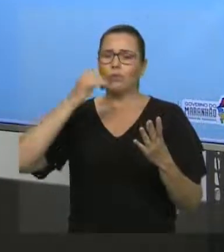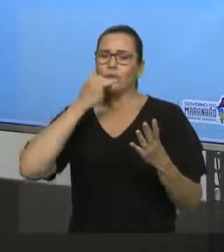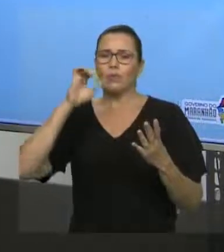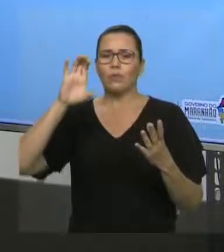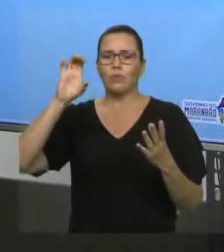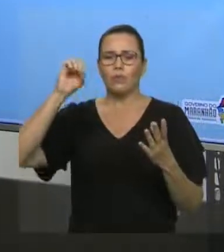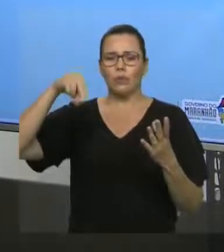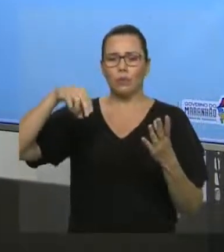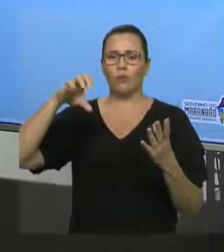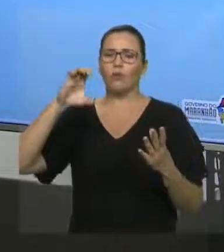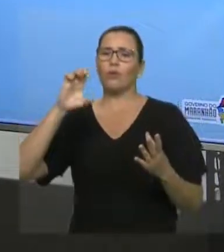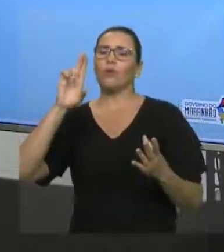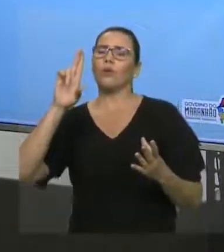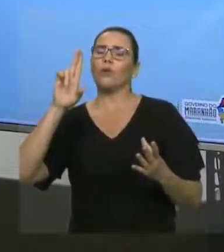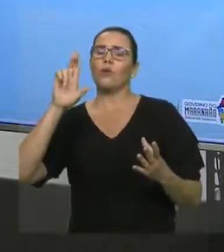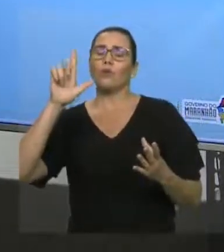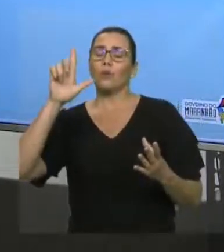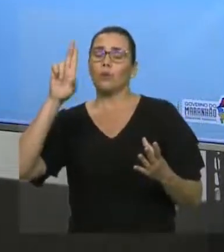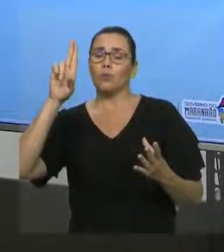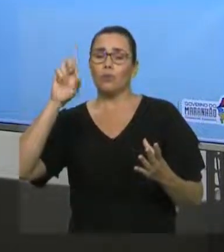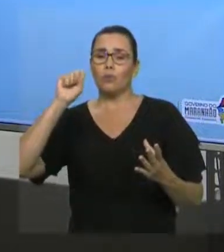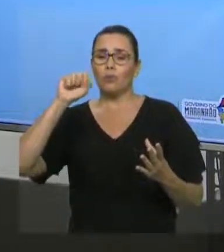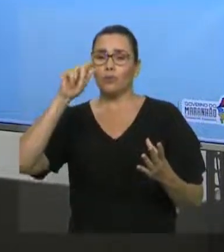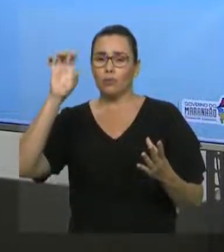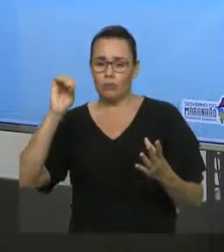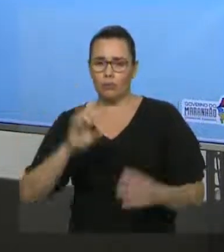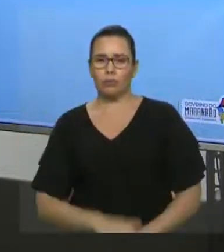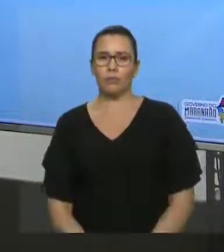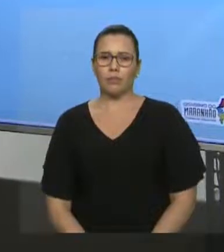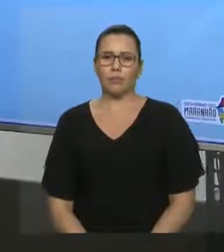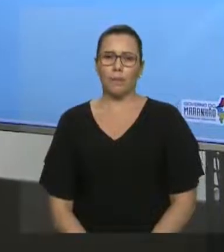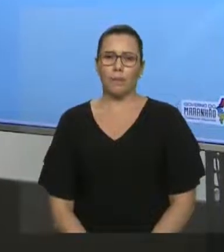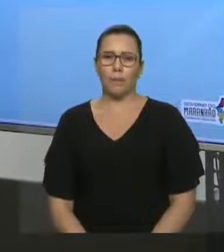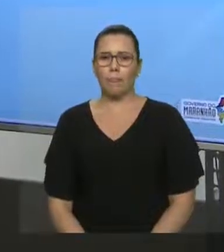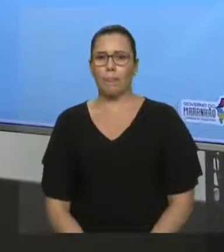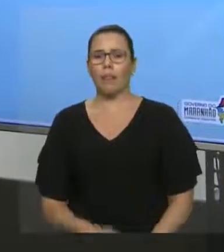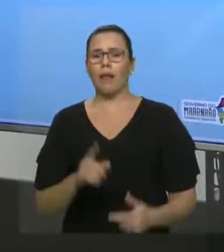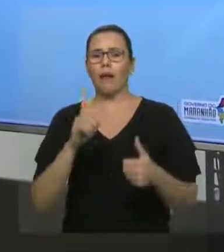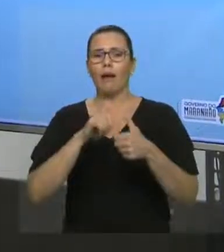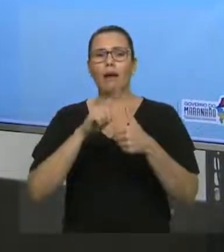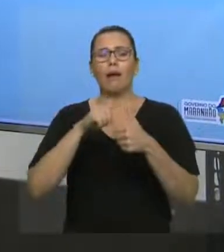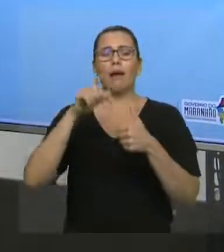Adversidade, que é o uso do mas, né? Que é a conjunção muito comum, muito utilizada.